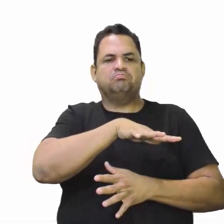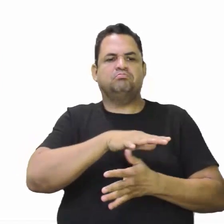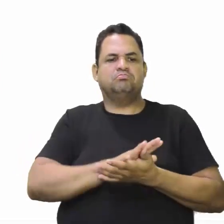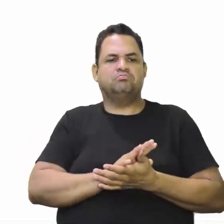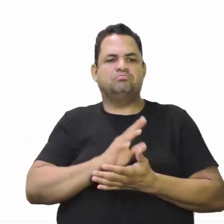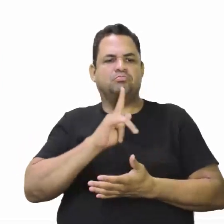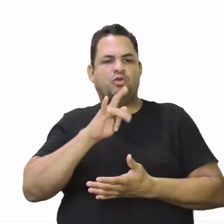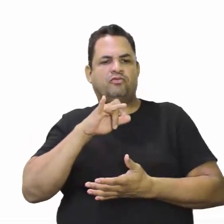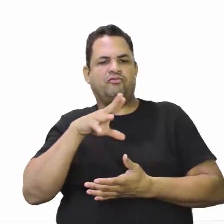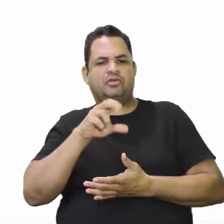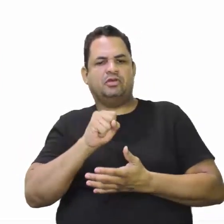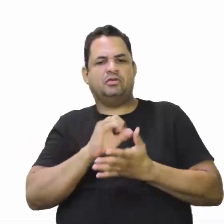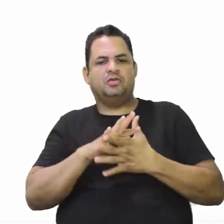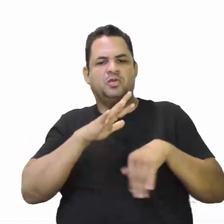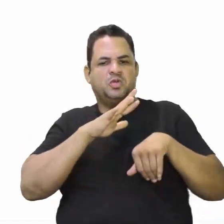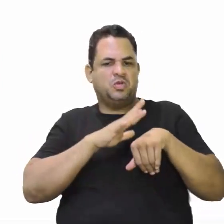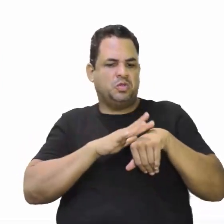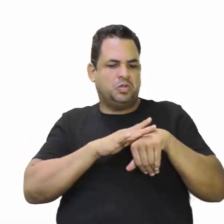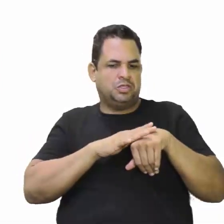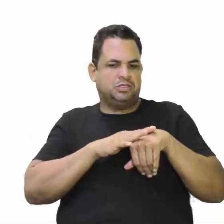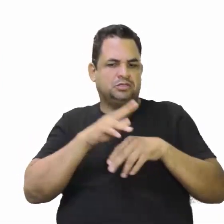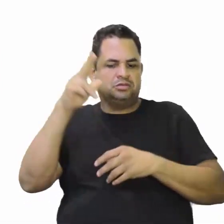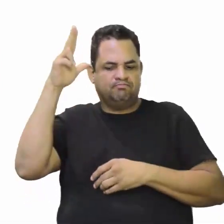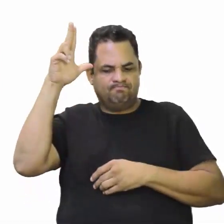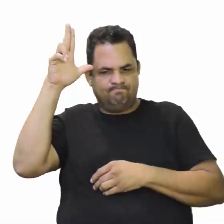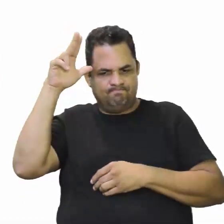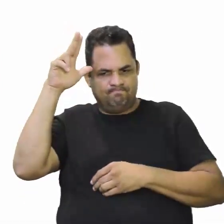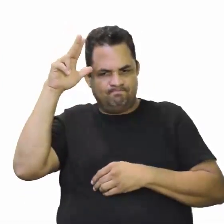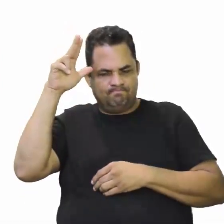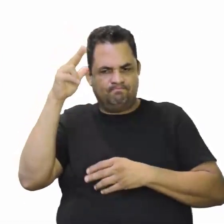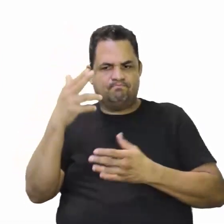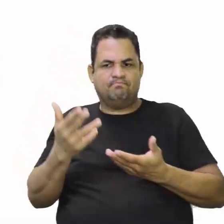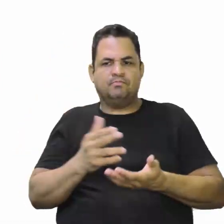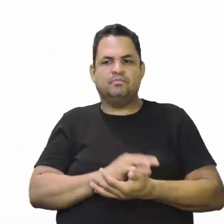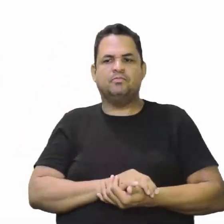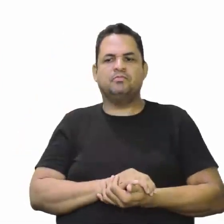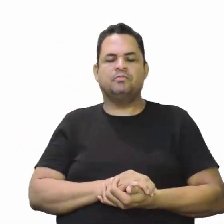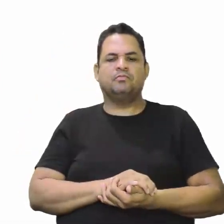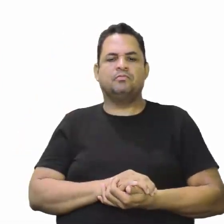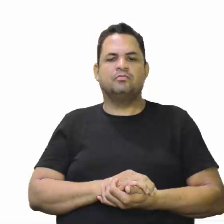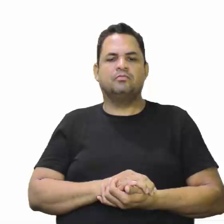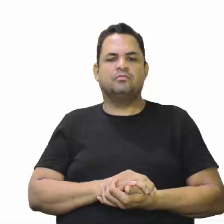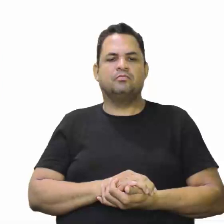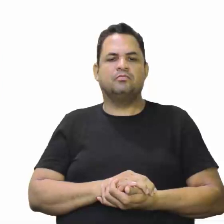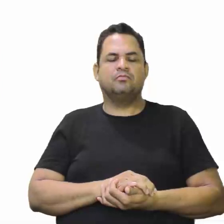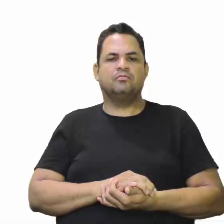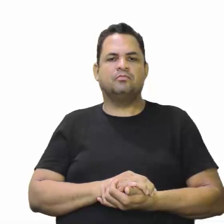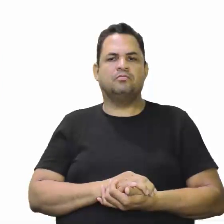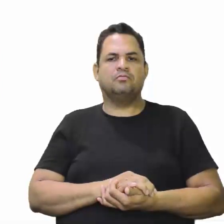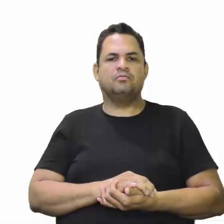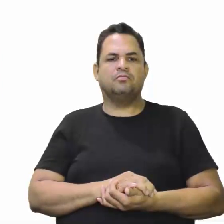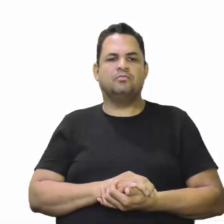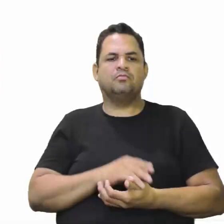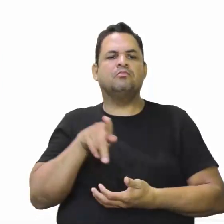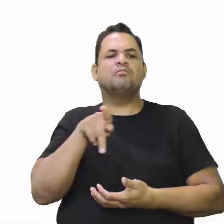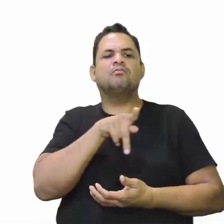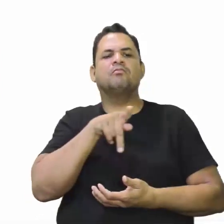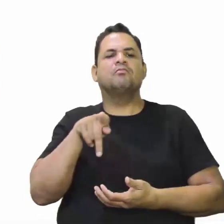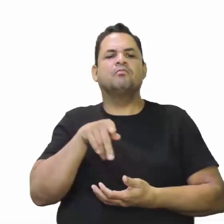Pólvora, doença, cavalo. Professor,